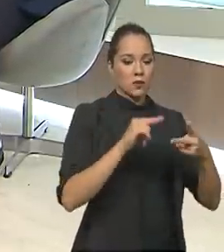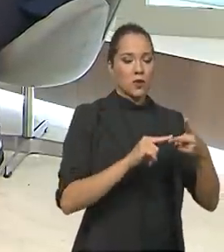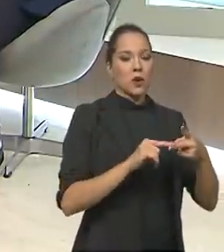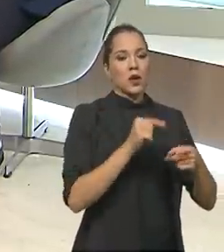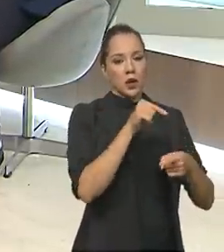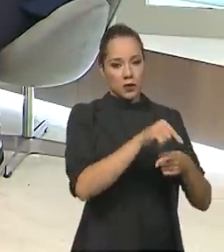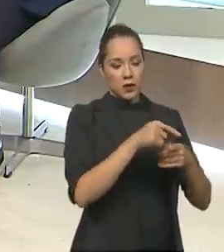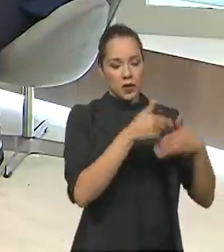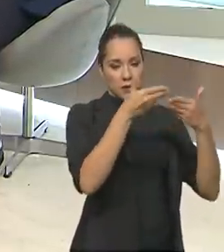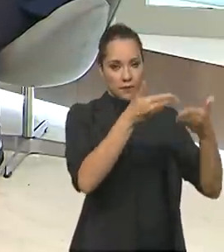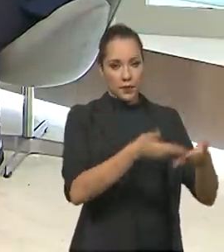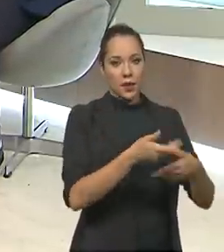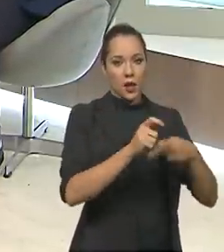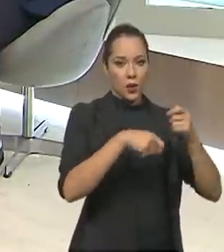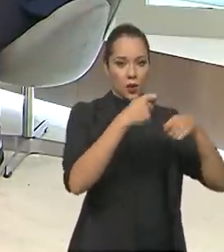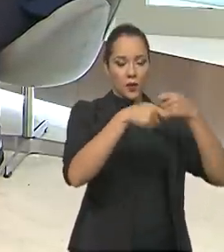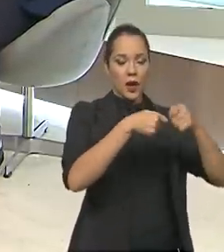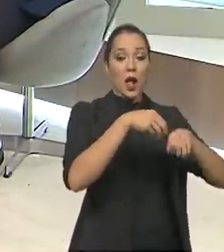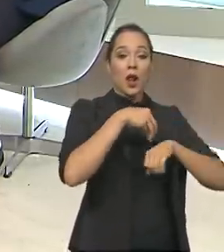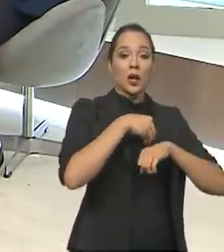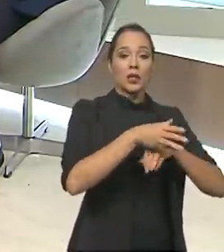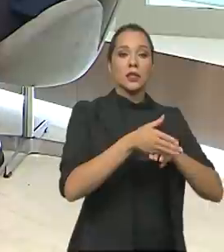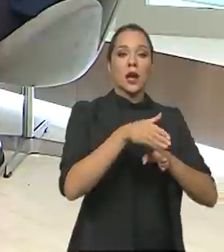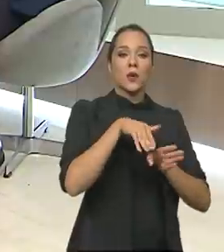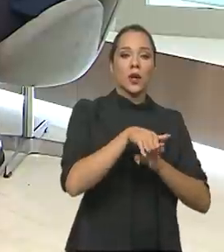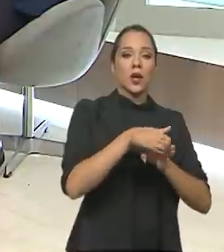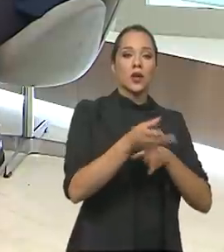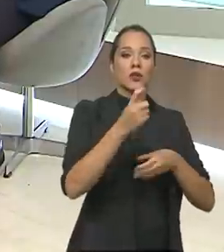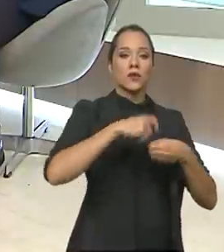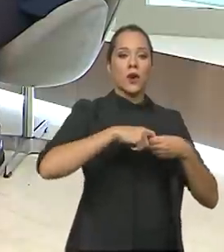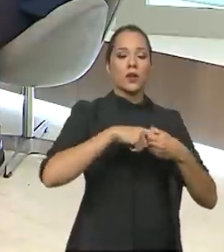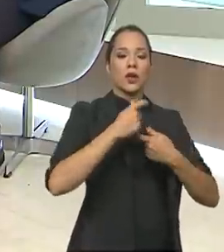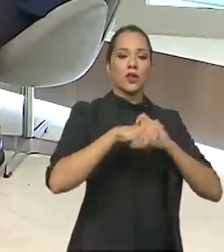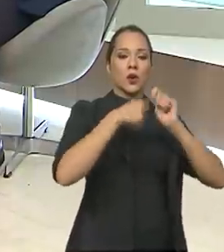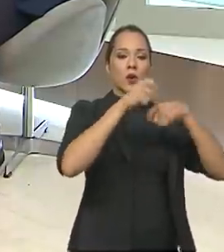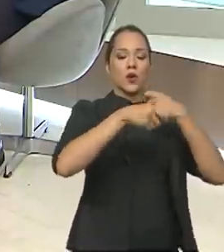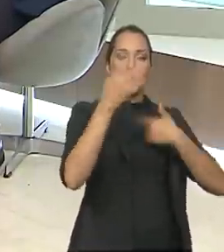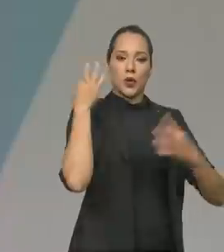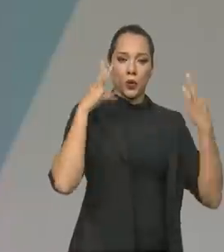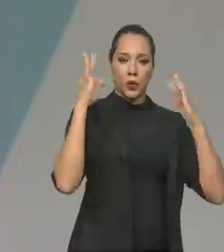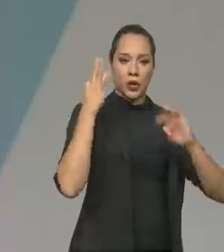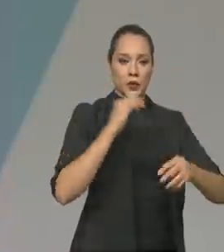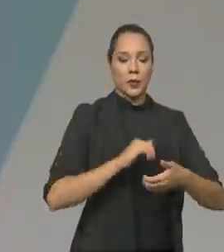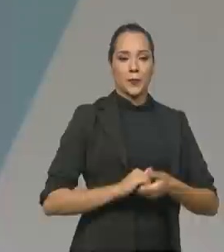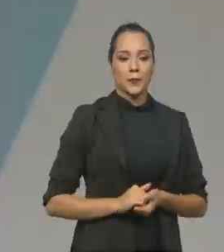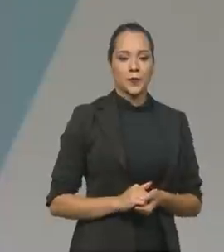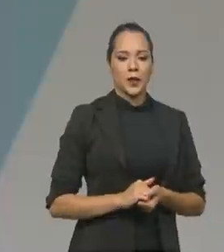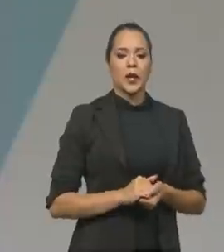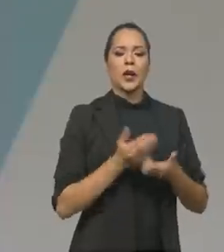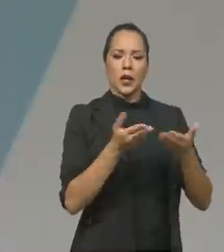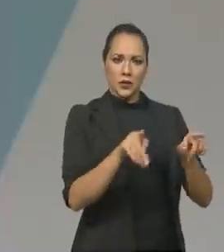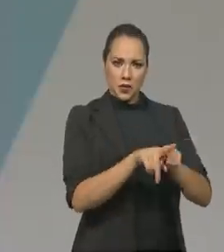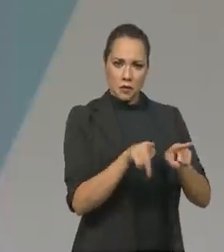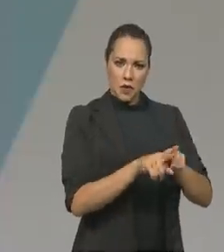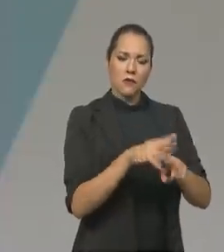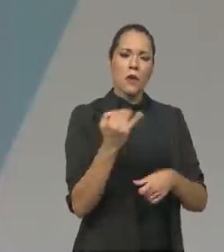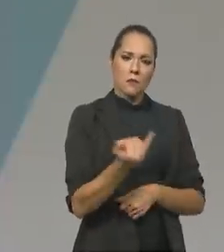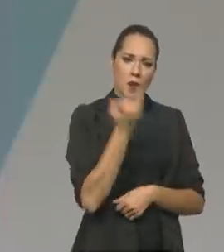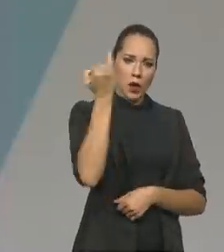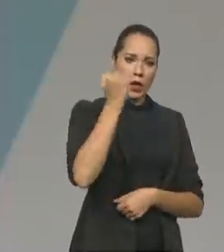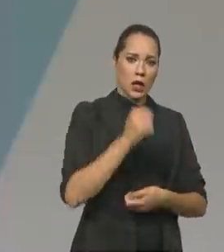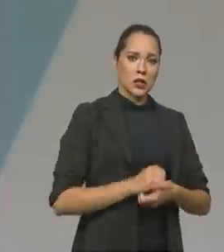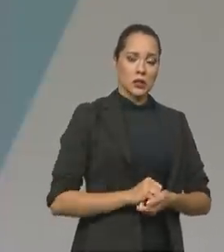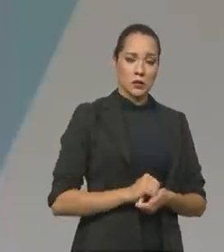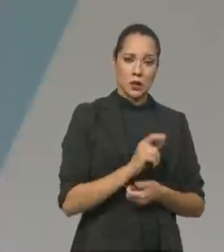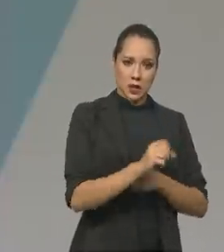qual o senhor está à frente, da economia, lançaram o guia de retomada econômica do turismo. Isso também foi um fato importante, um